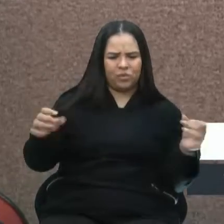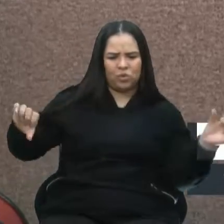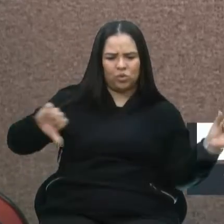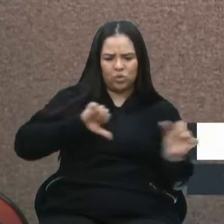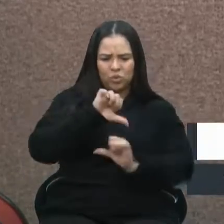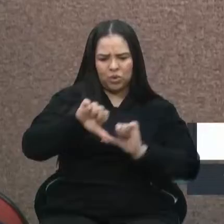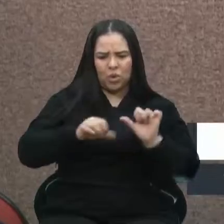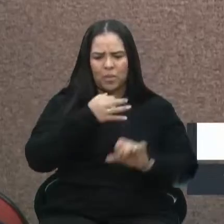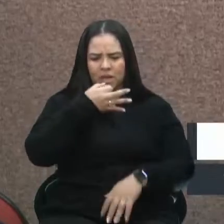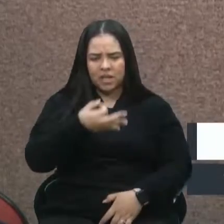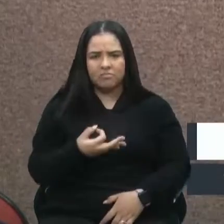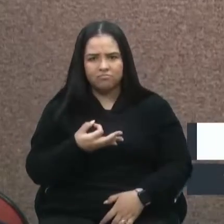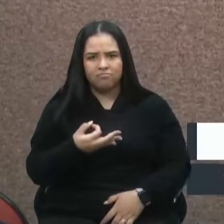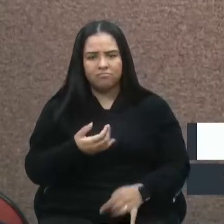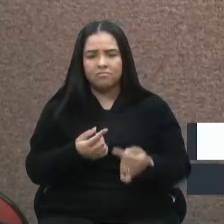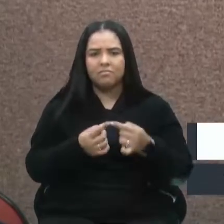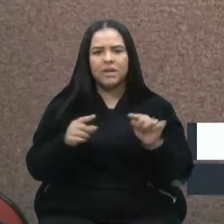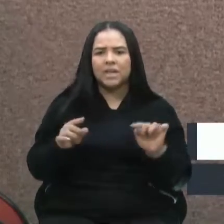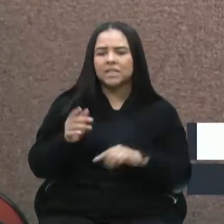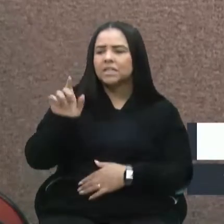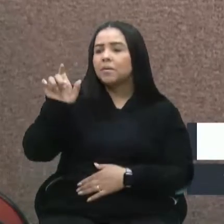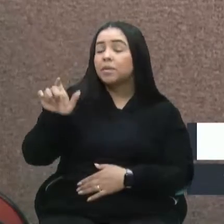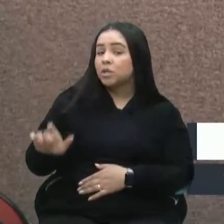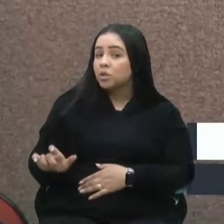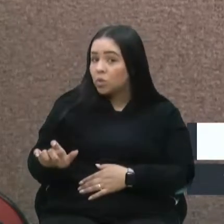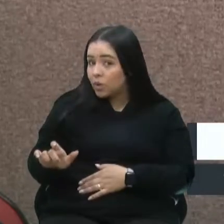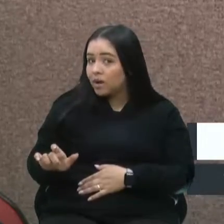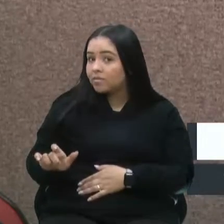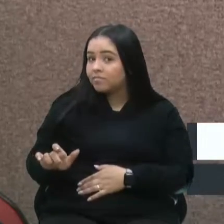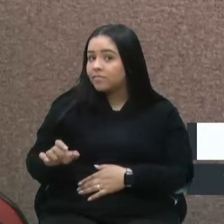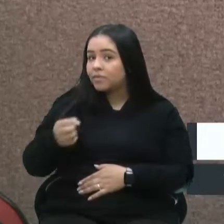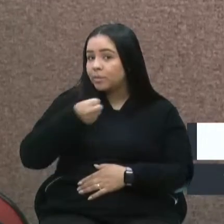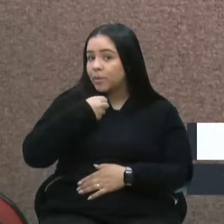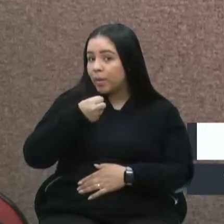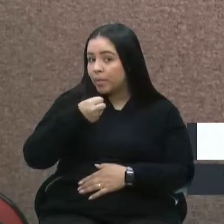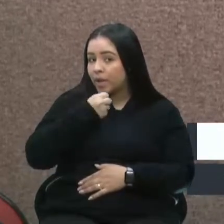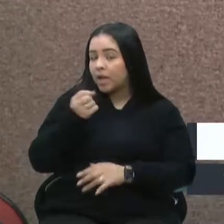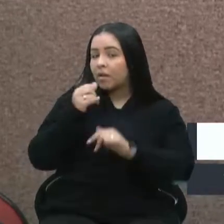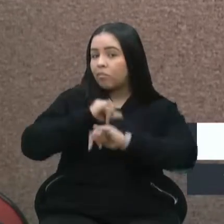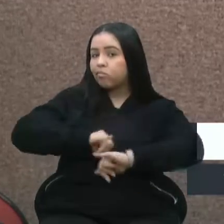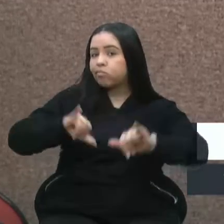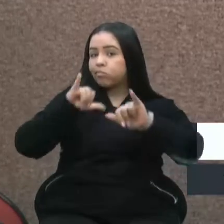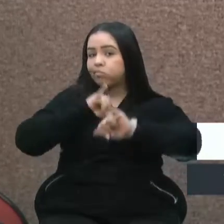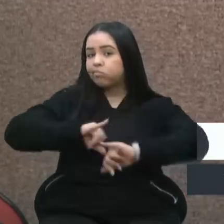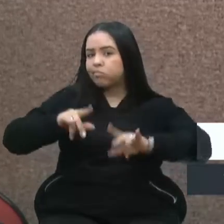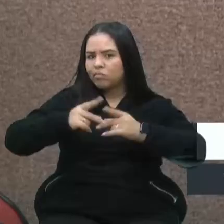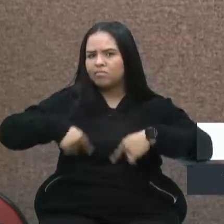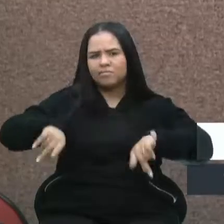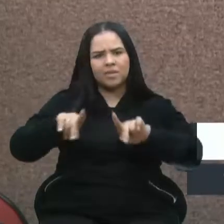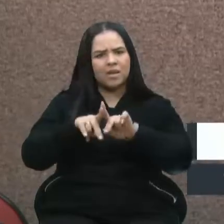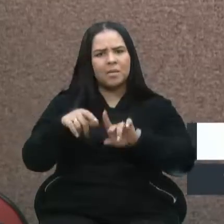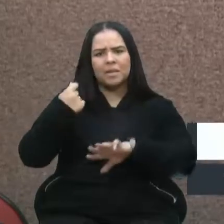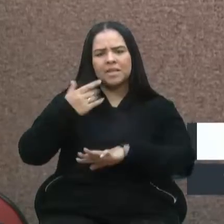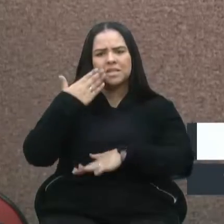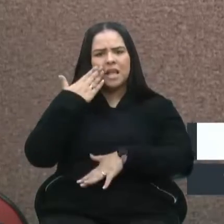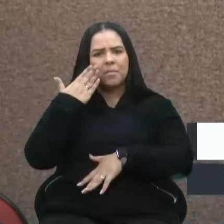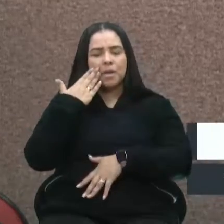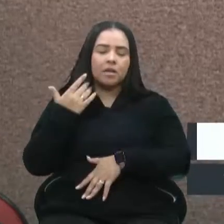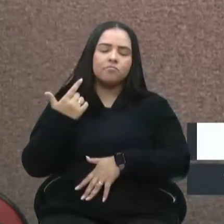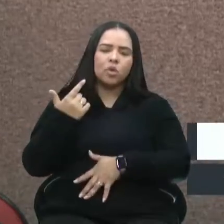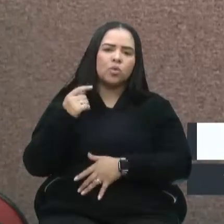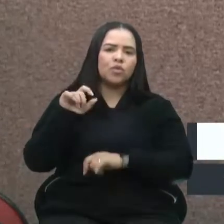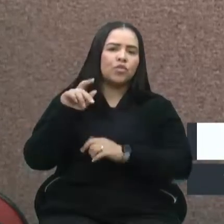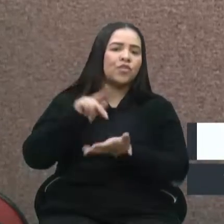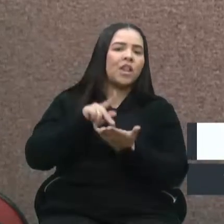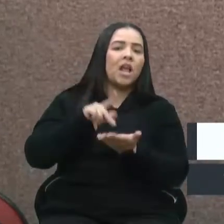que transmite a notícia para a população, que eles tomassem o seu lado, que dissessem realmente